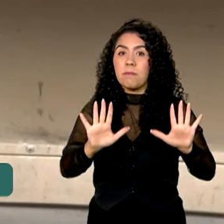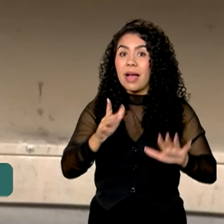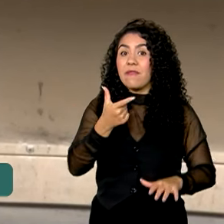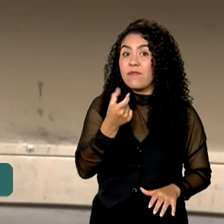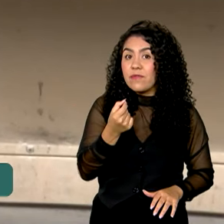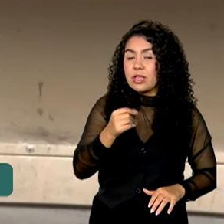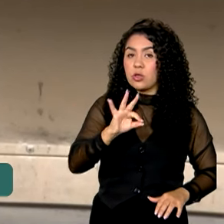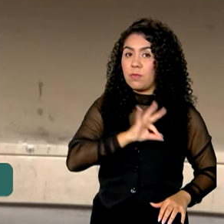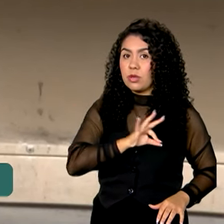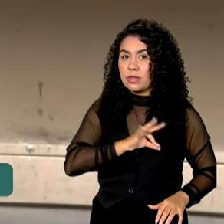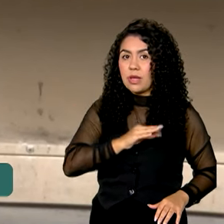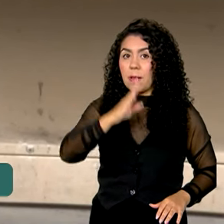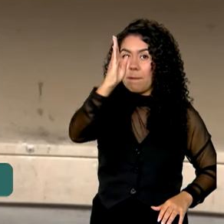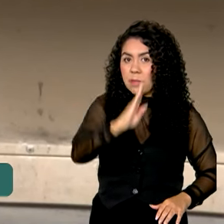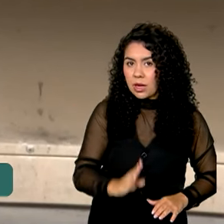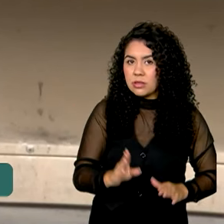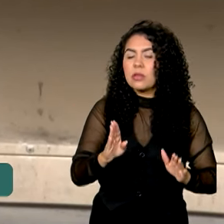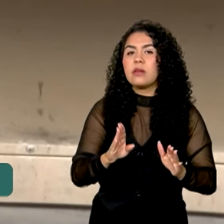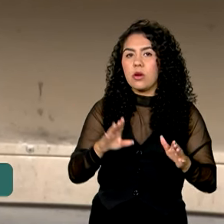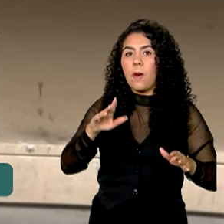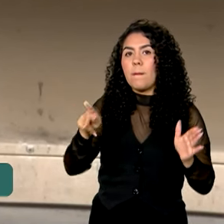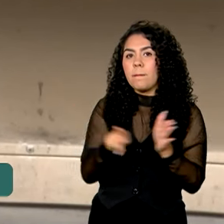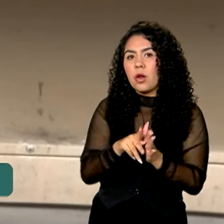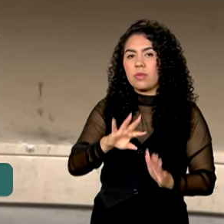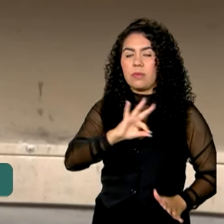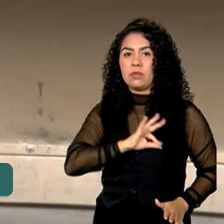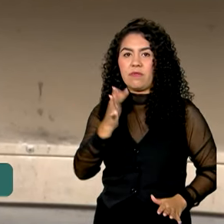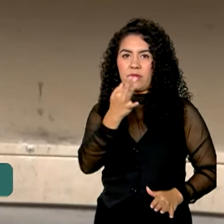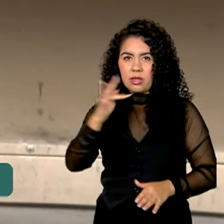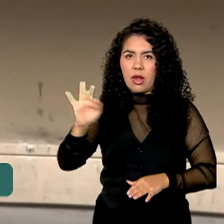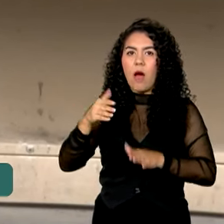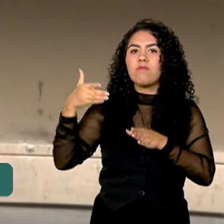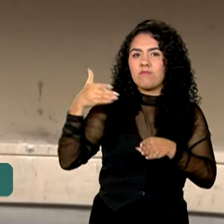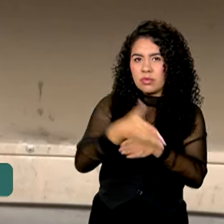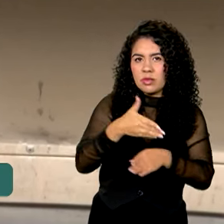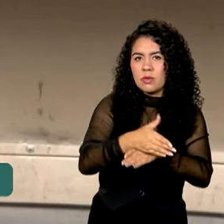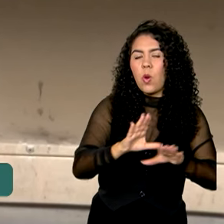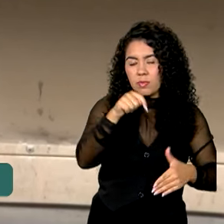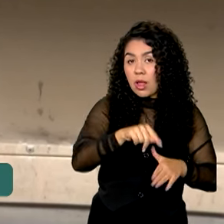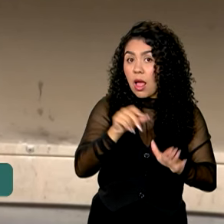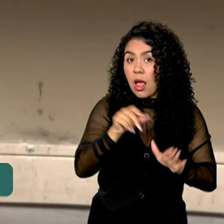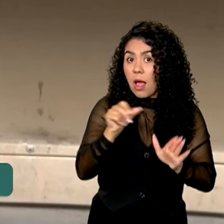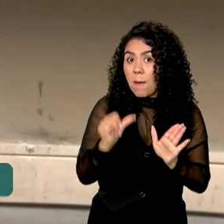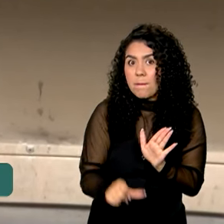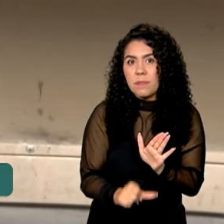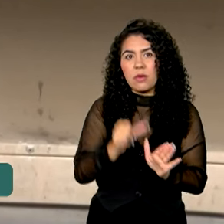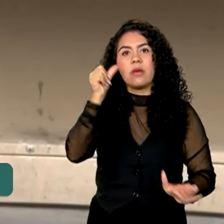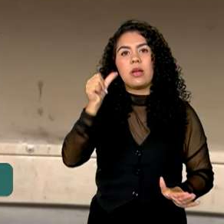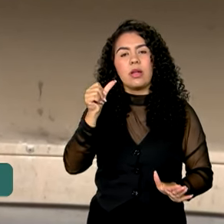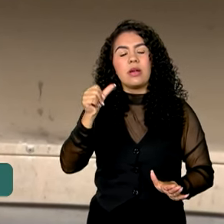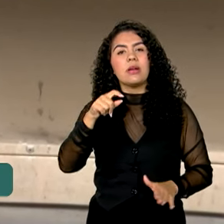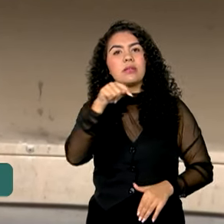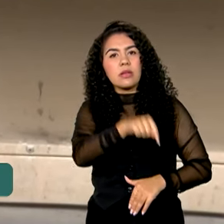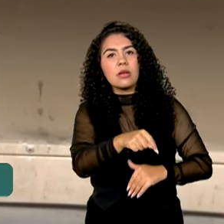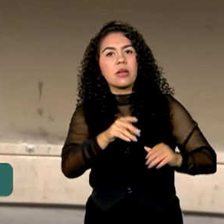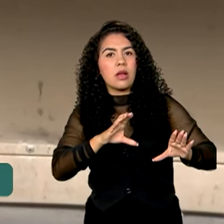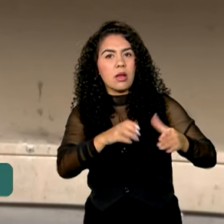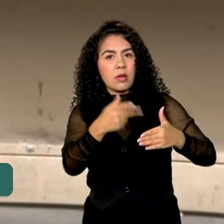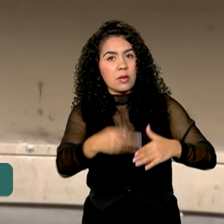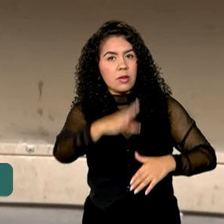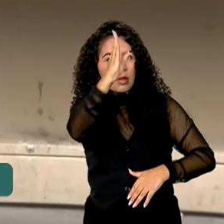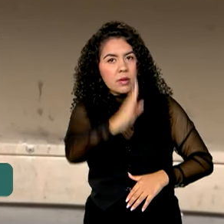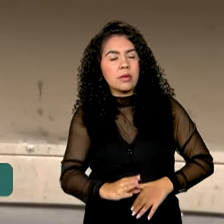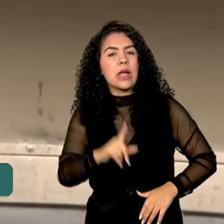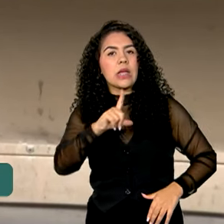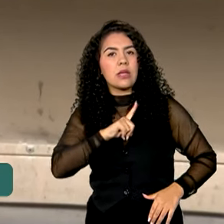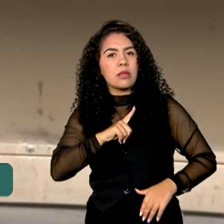brasileiros da Polícia Federal fazem parte deste efetivo. Essa é a primeira vez que a Ação Brasileira integra o Grupo